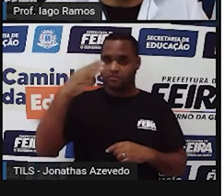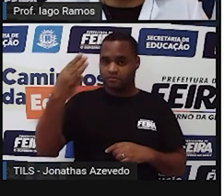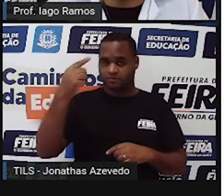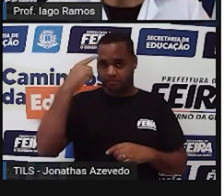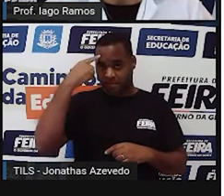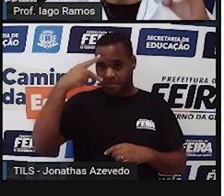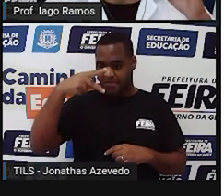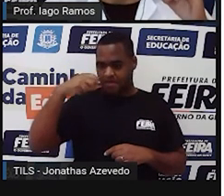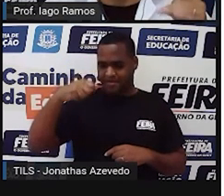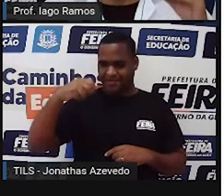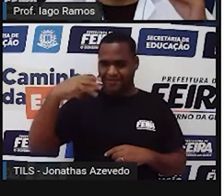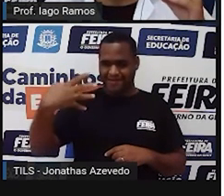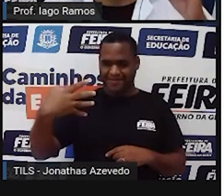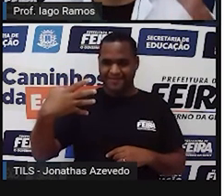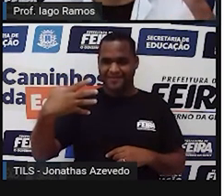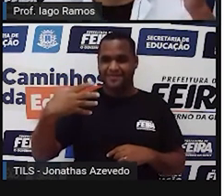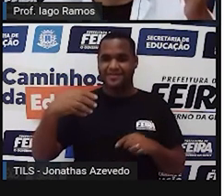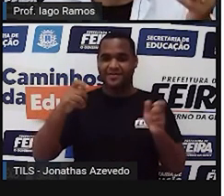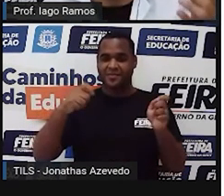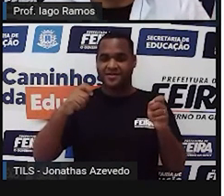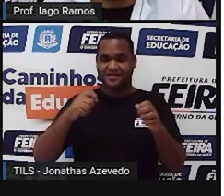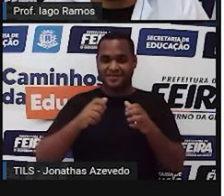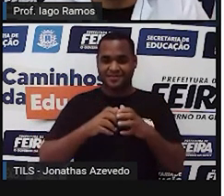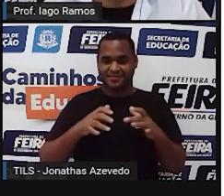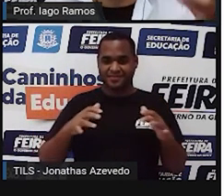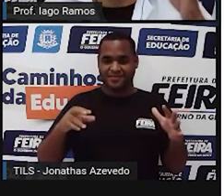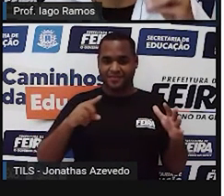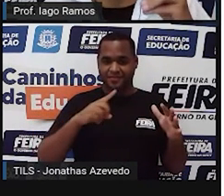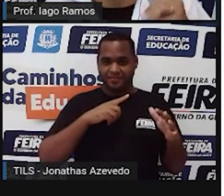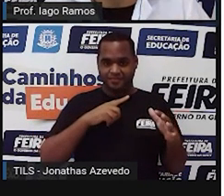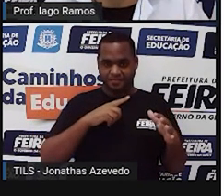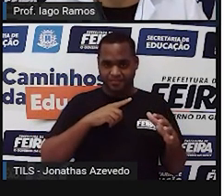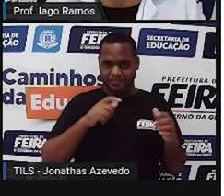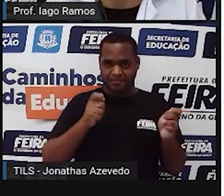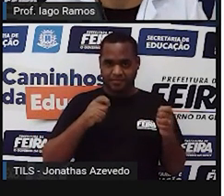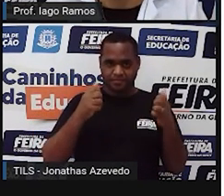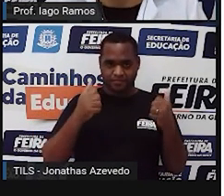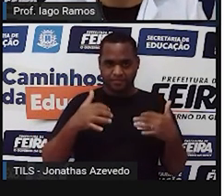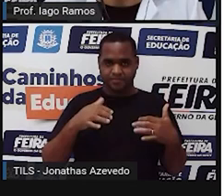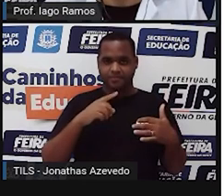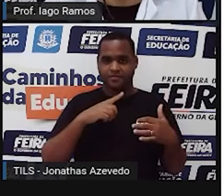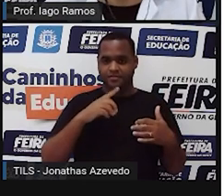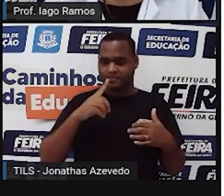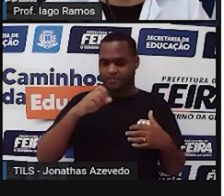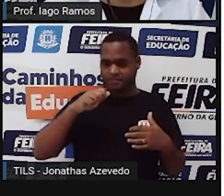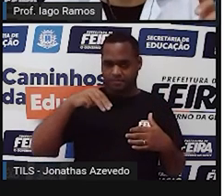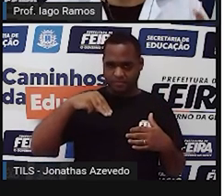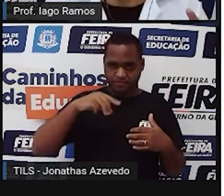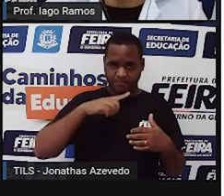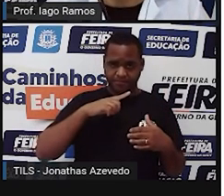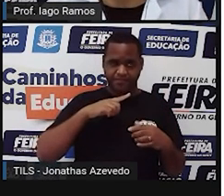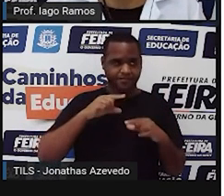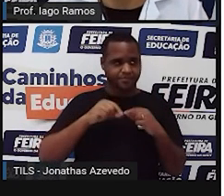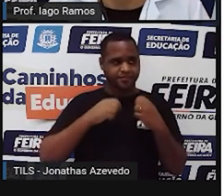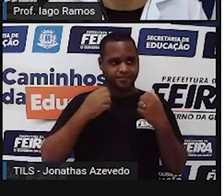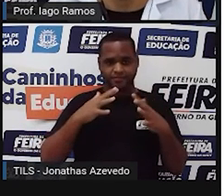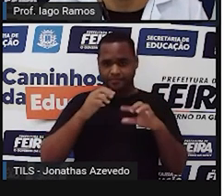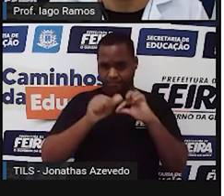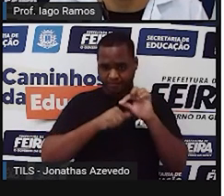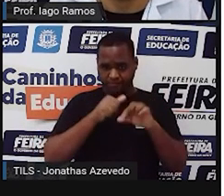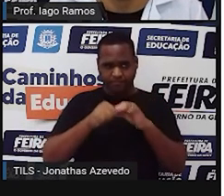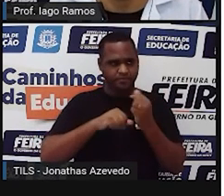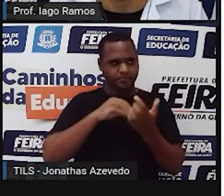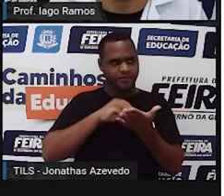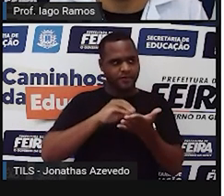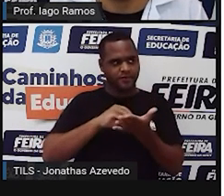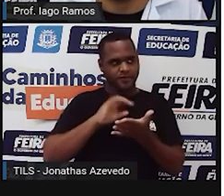4 já é maior do que a de Paulo Afonso 3 e a de Paulo Afonso 2. Agora só falta uma transformação, que